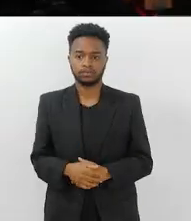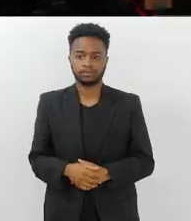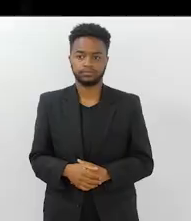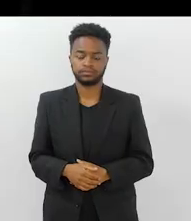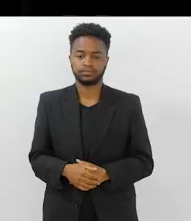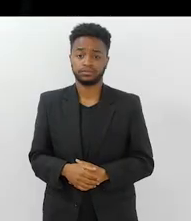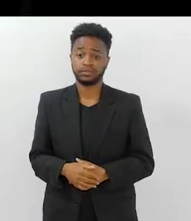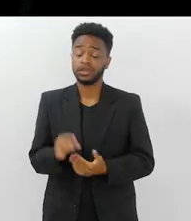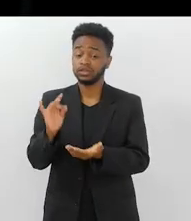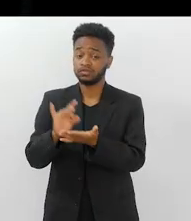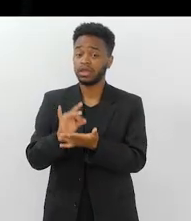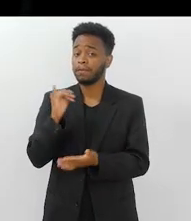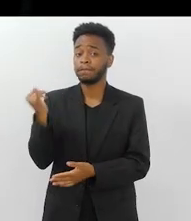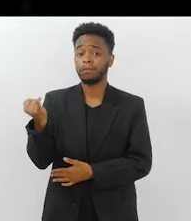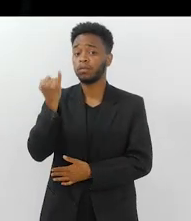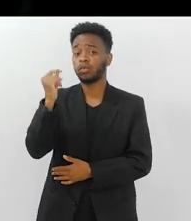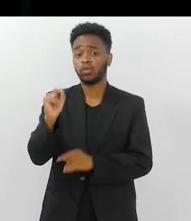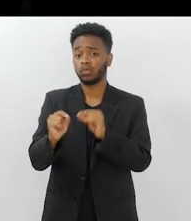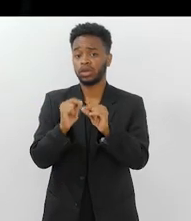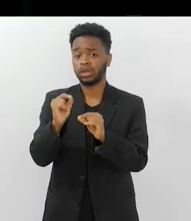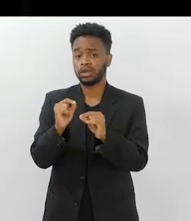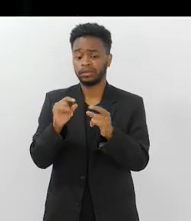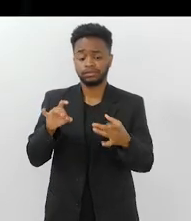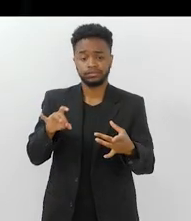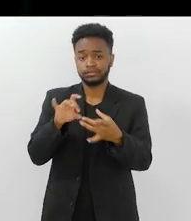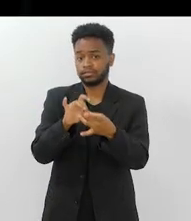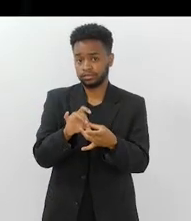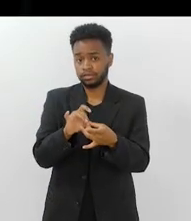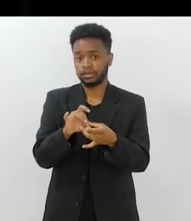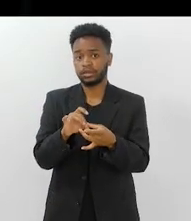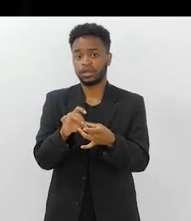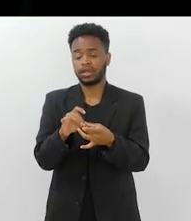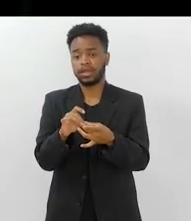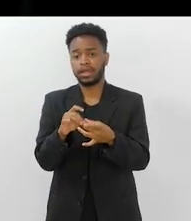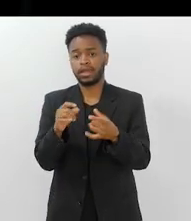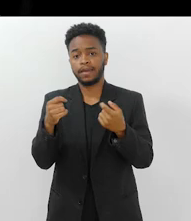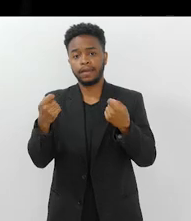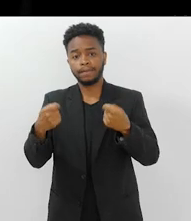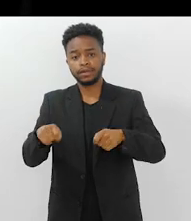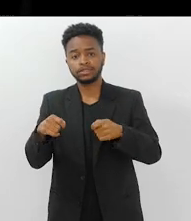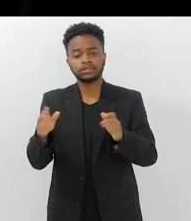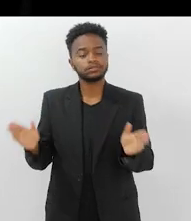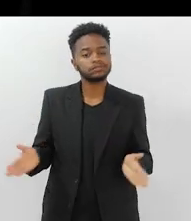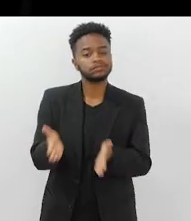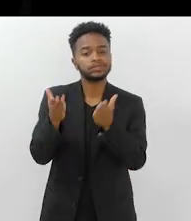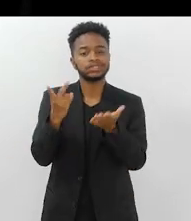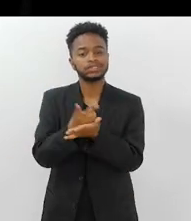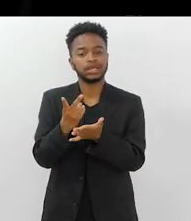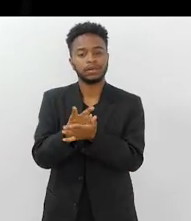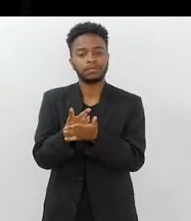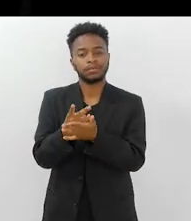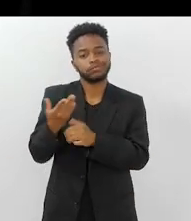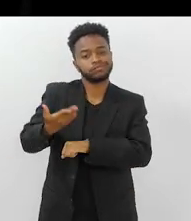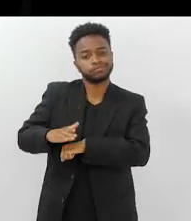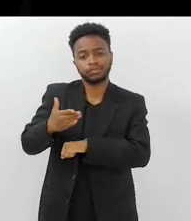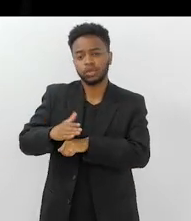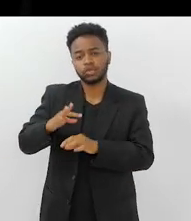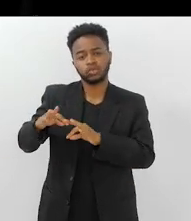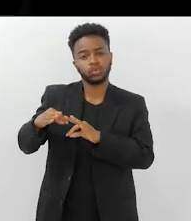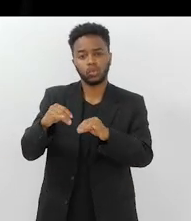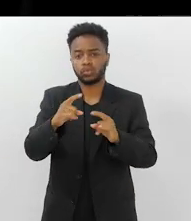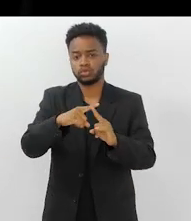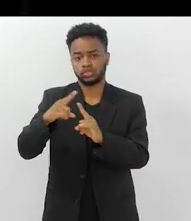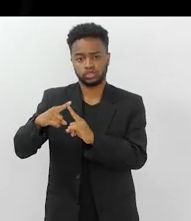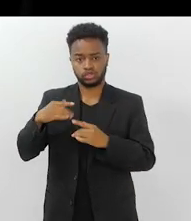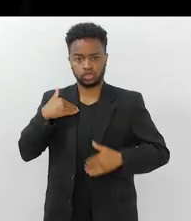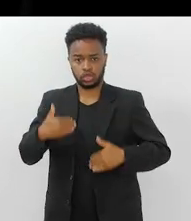É importante você estar, é um conjunto, né, é importante você estar estimulando os exercícios resistidos, que é